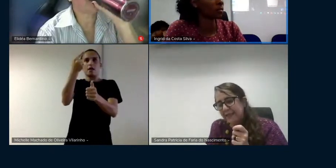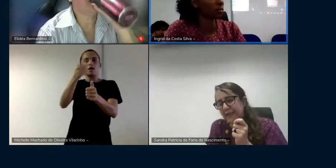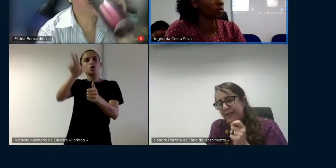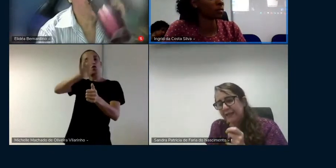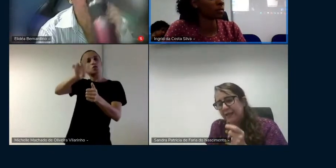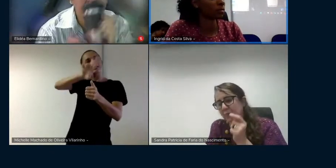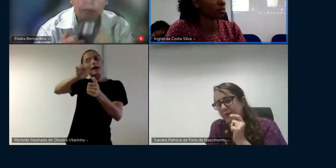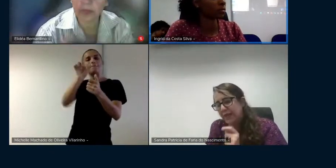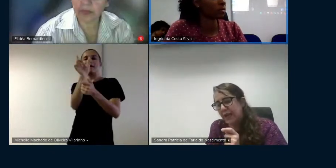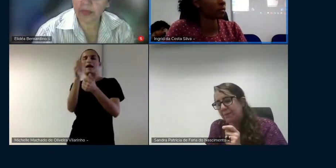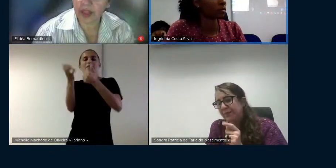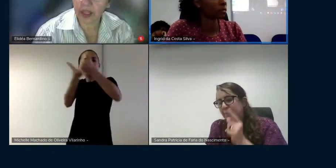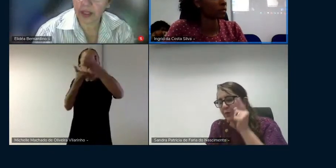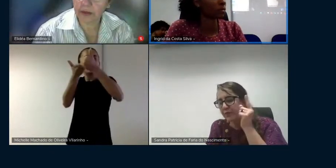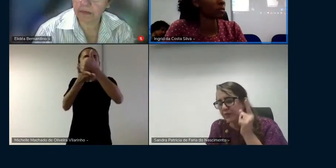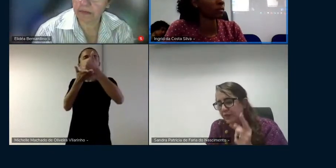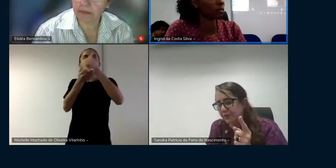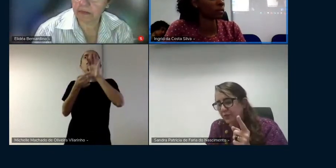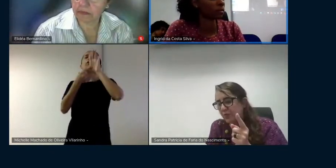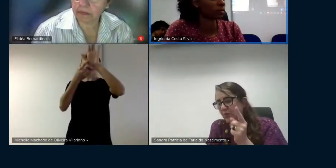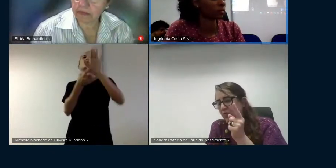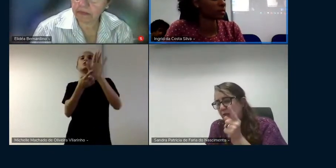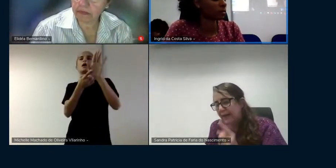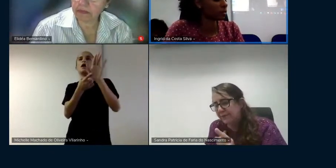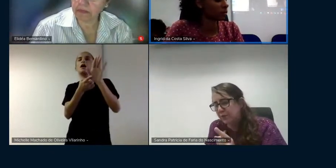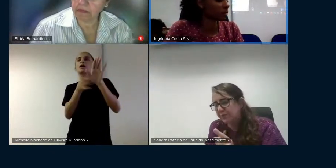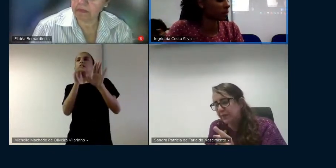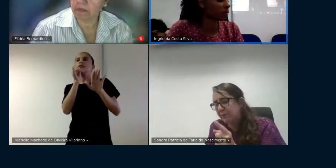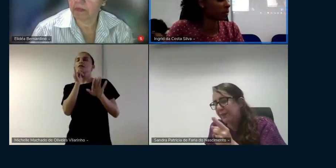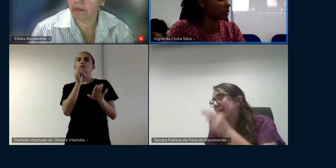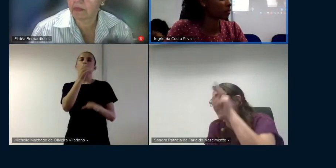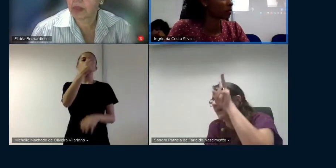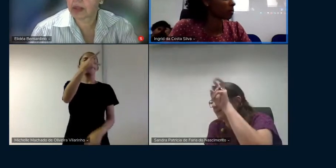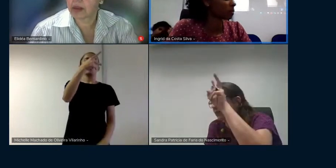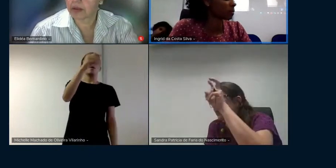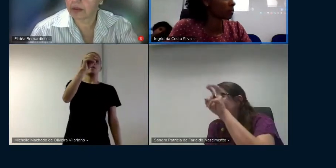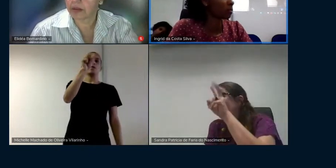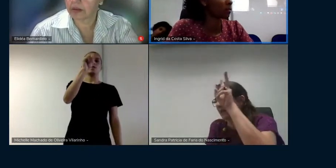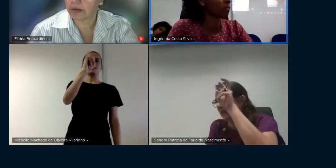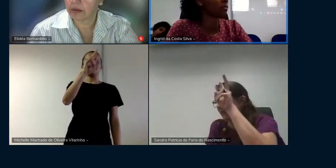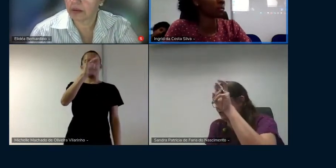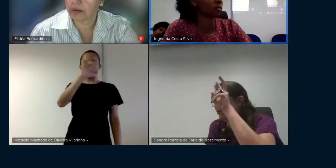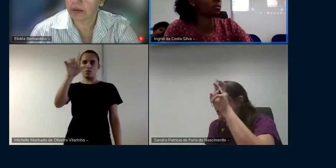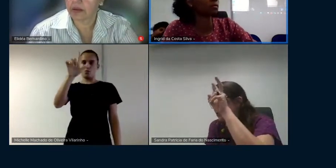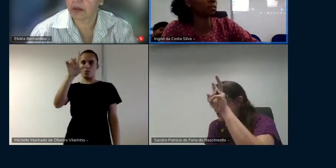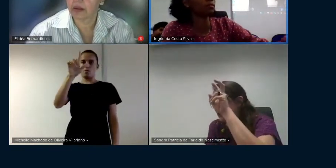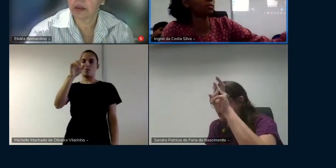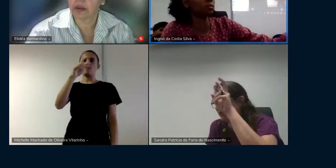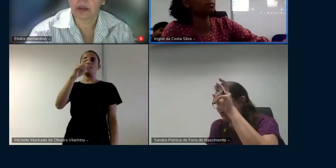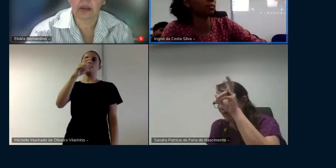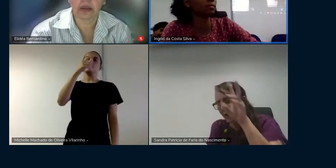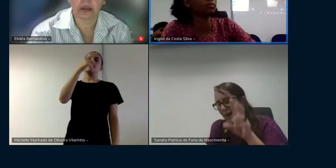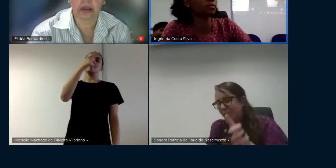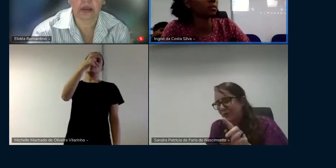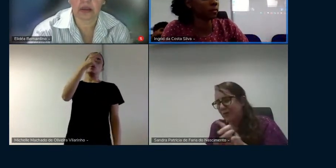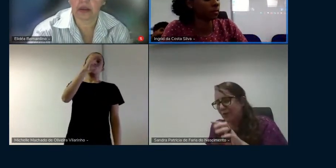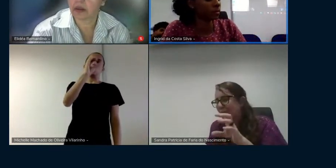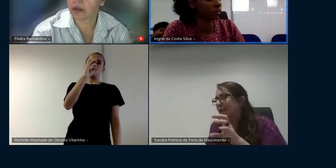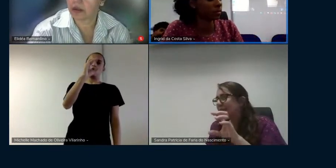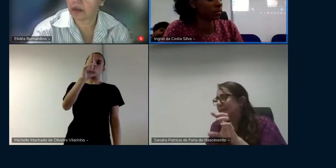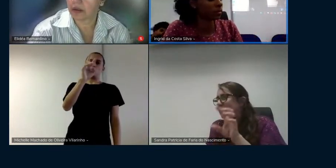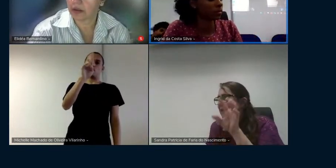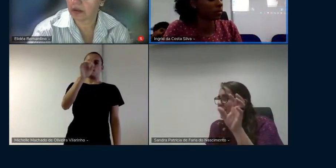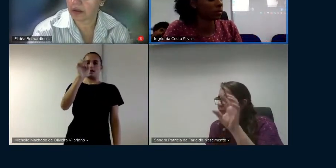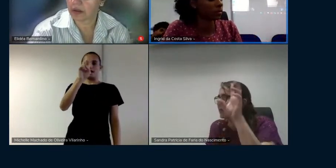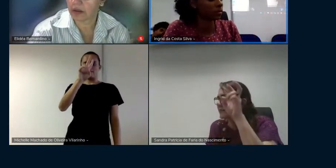base e ainda mostrar possível curável pecável e aí pecável não existe né aí